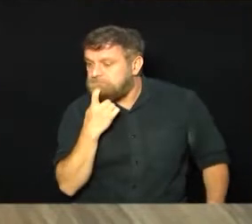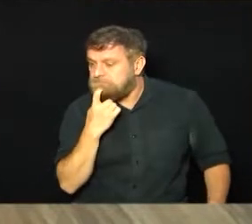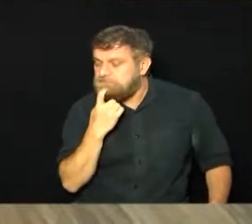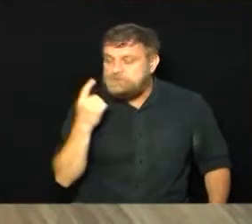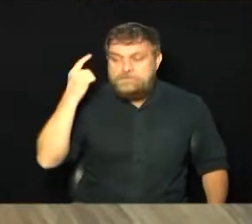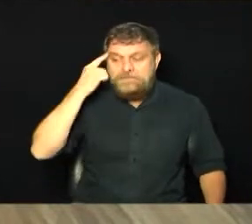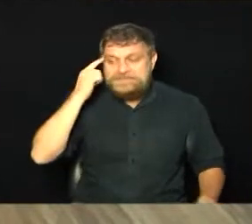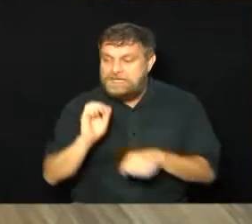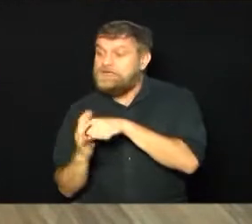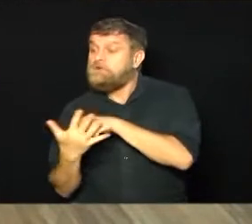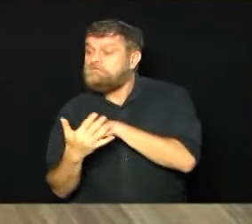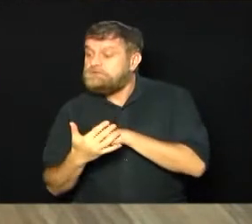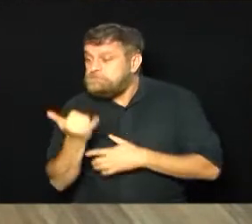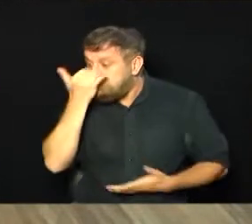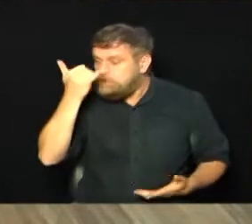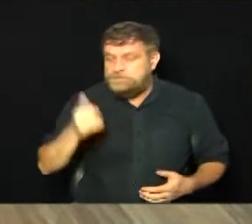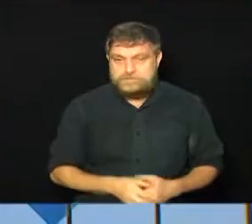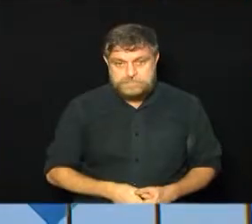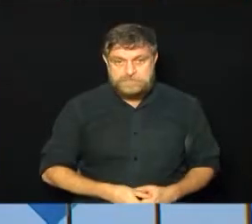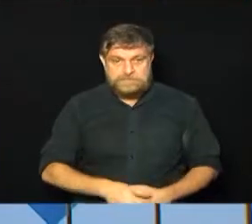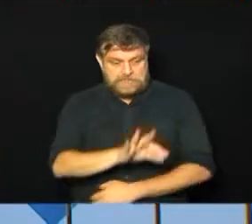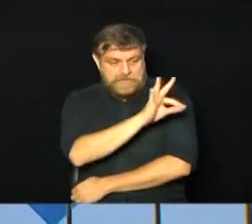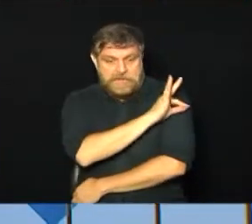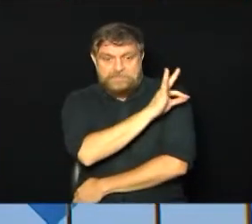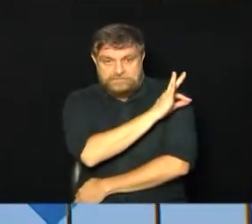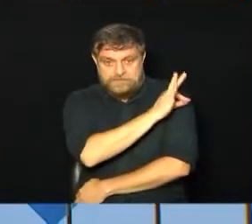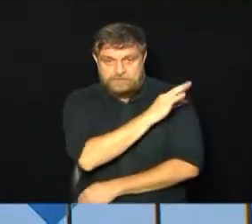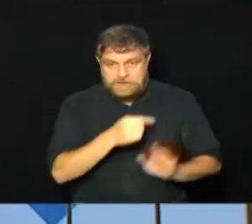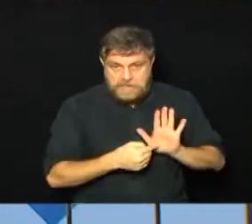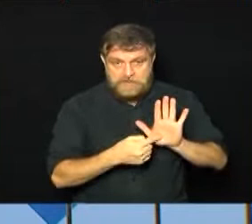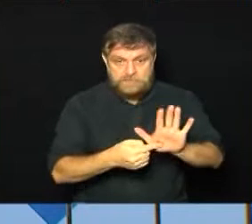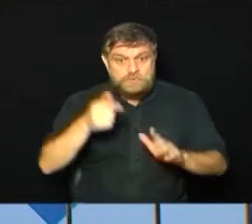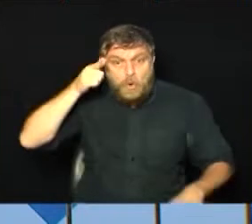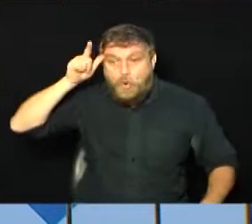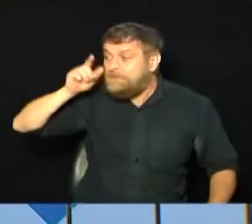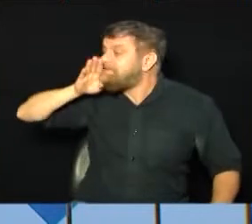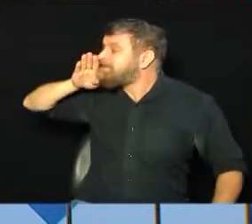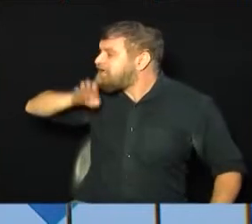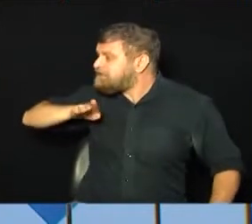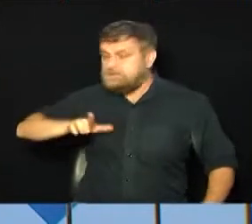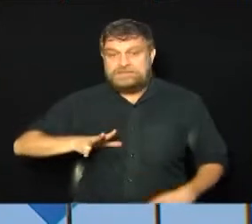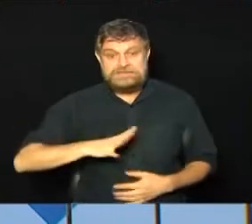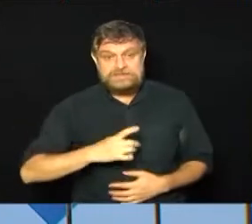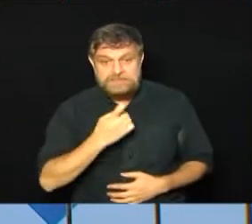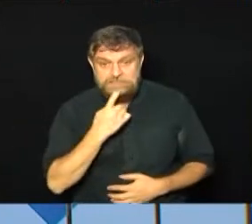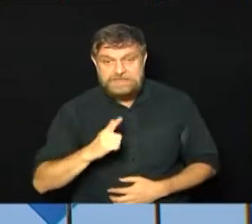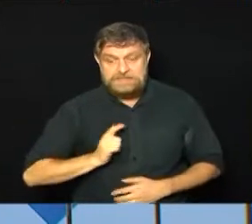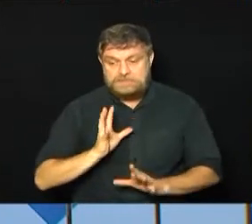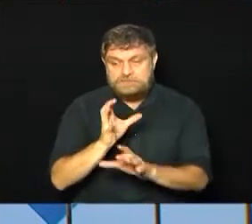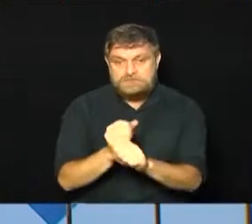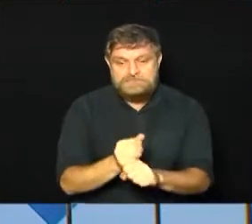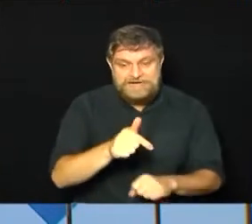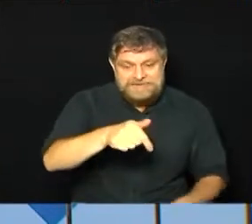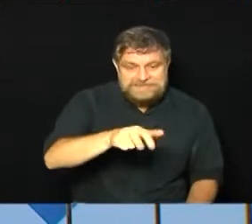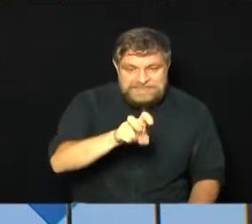-19? Olha só, segundo a Prefeitura, que também atualizou, até ontem à tarde, o município de Campinas conta com 75